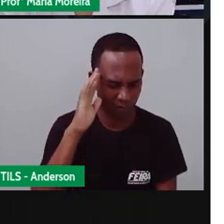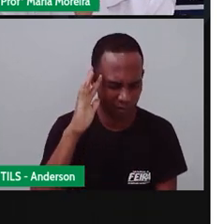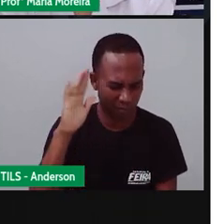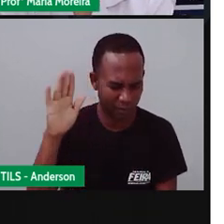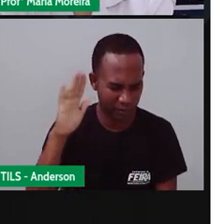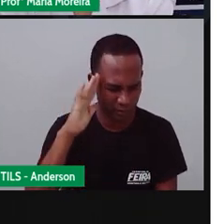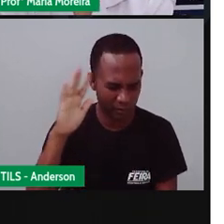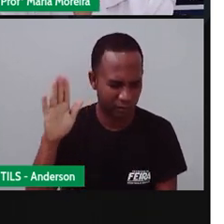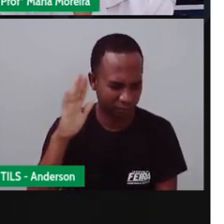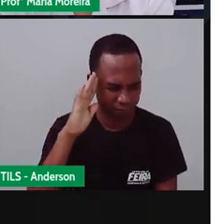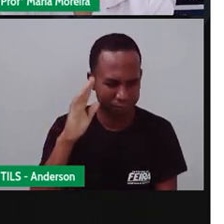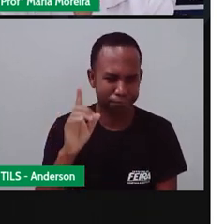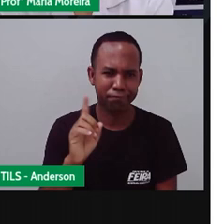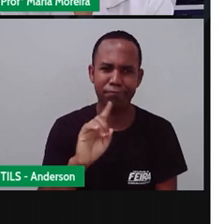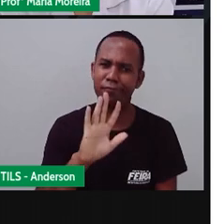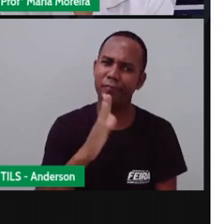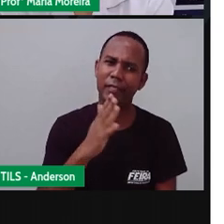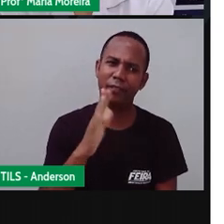Conseguiu, Anderson?